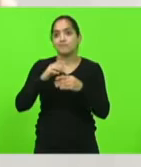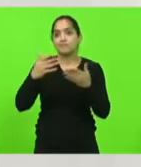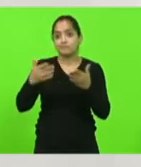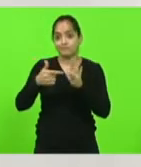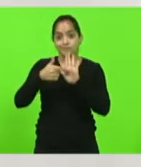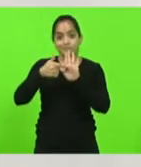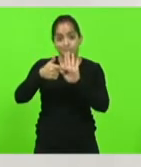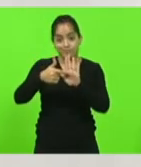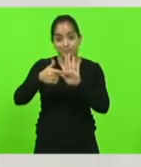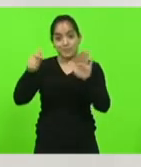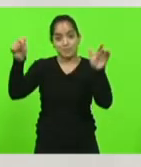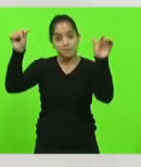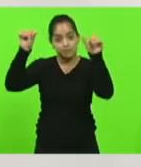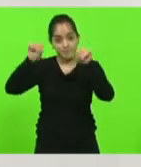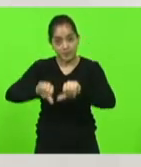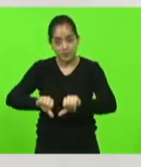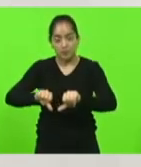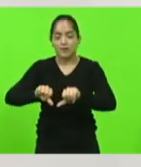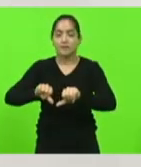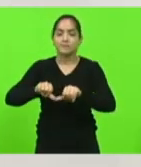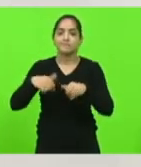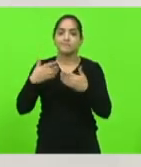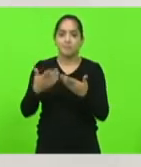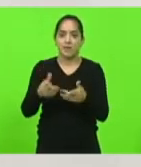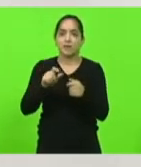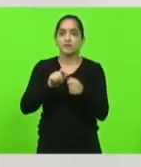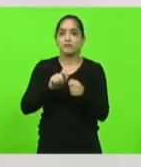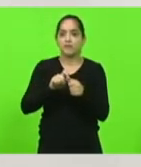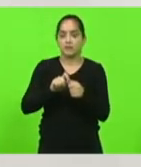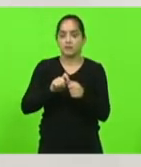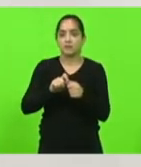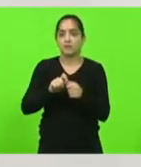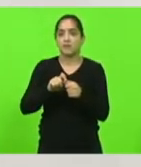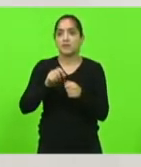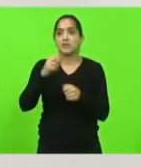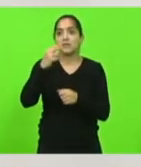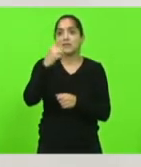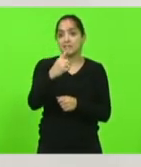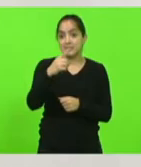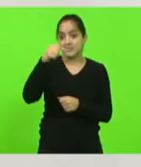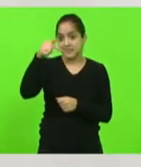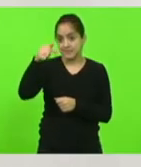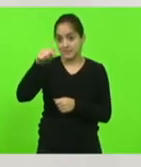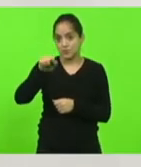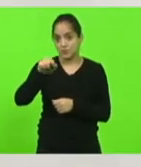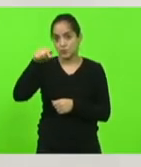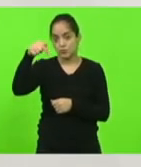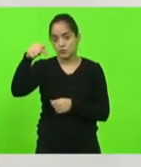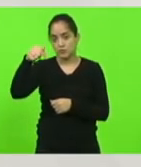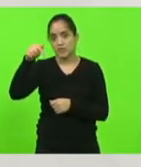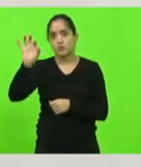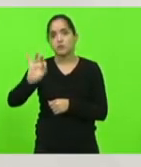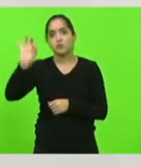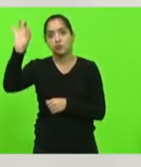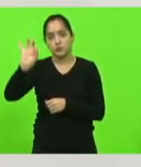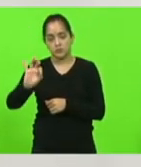fogo antes de fazer o necessário nós investimos dezessete ponto sete por cento do que